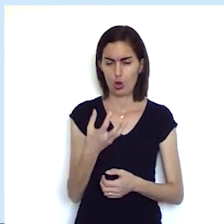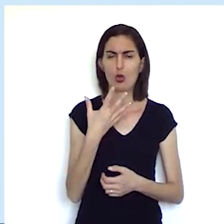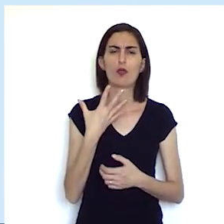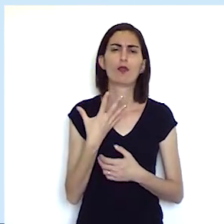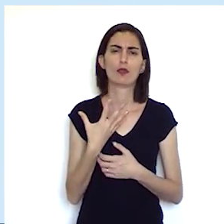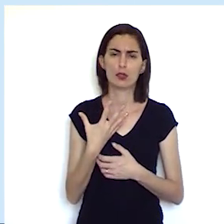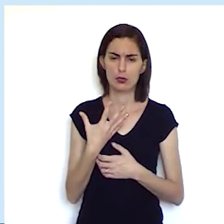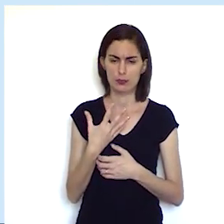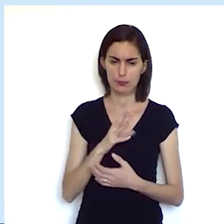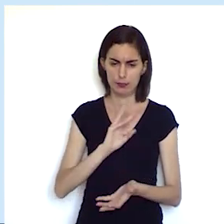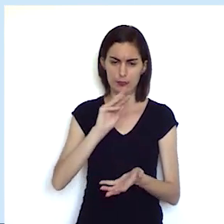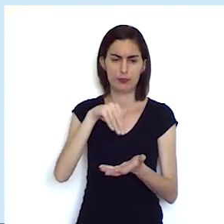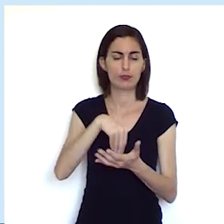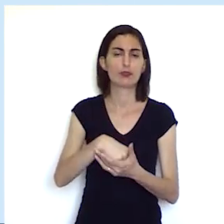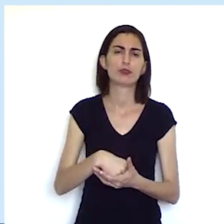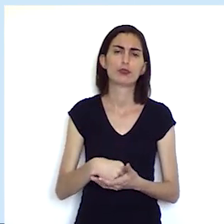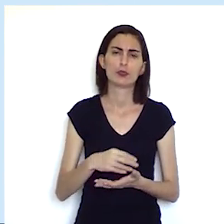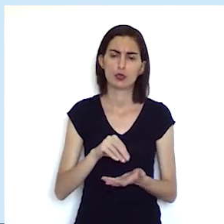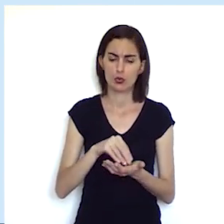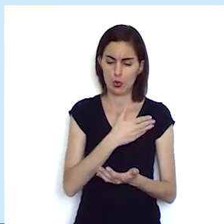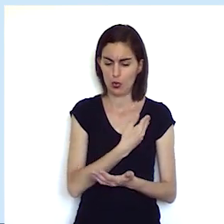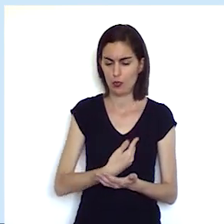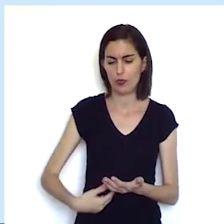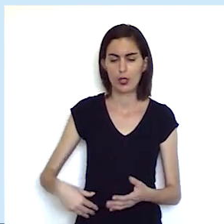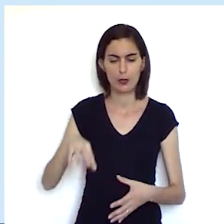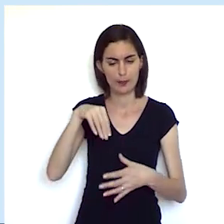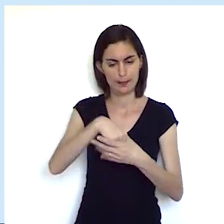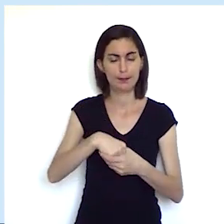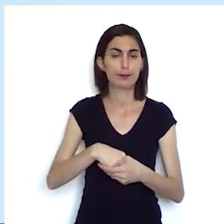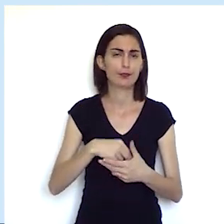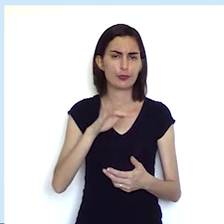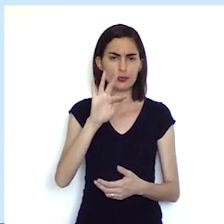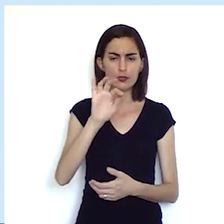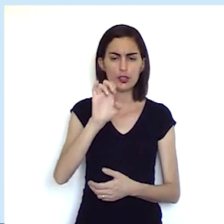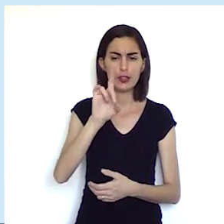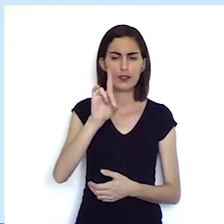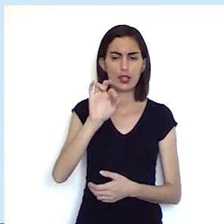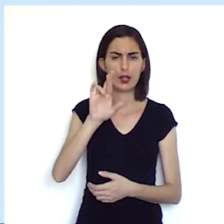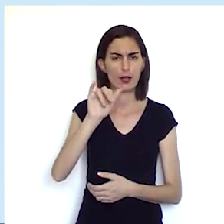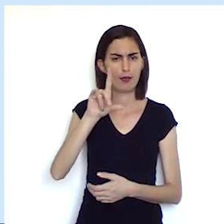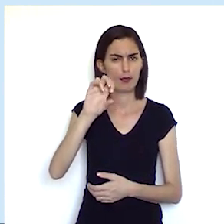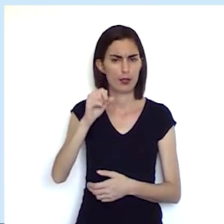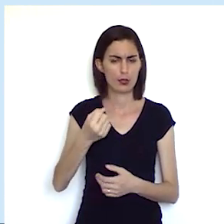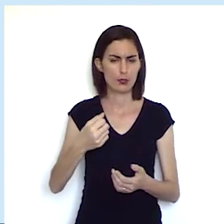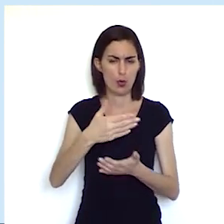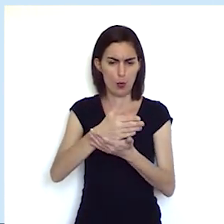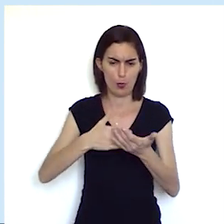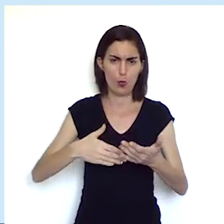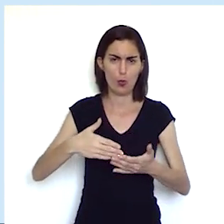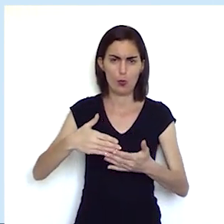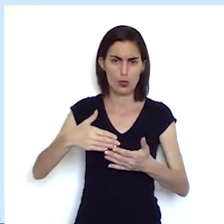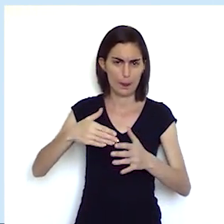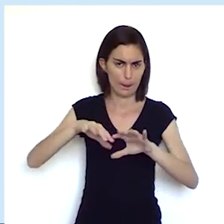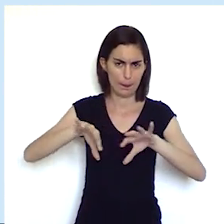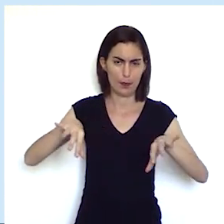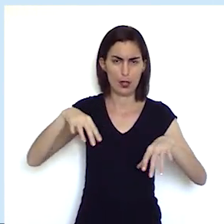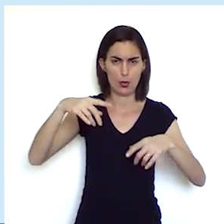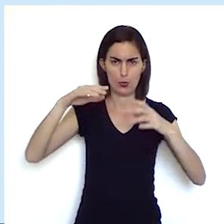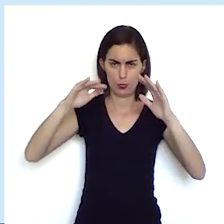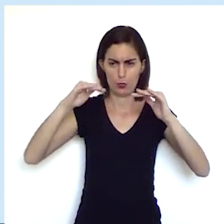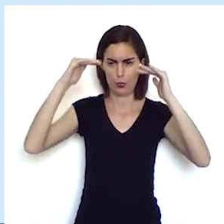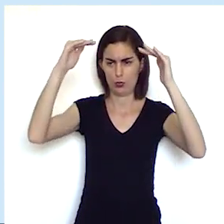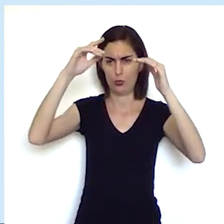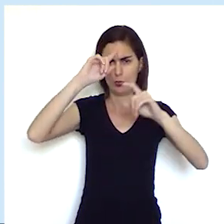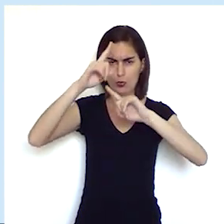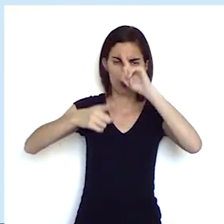sendo implantada uma nova forma de governo sendo implantada então o federalismo que estabelece essa partilha do poder uma maior